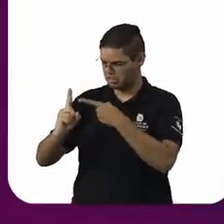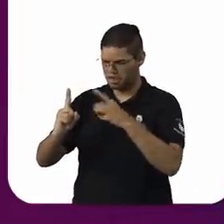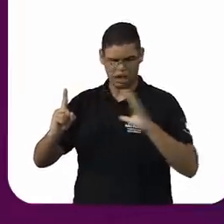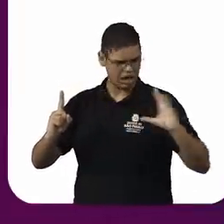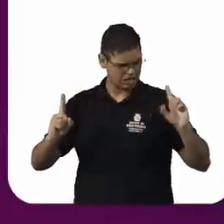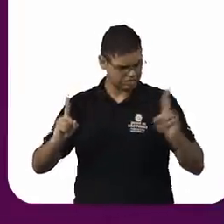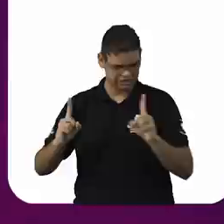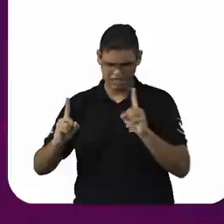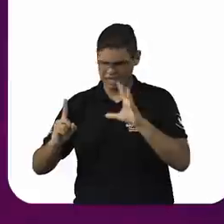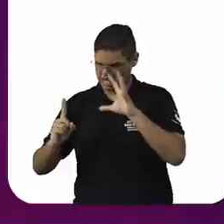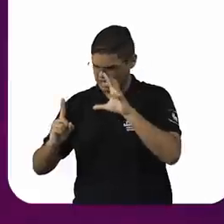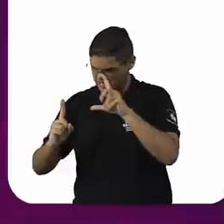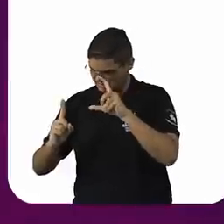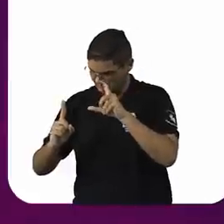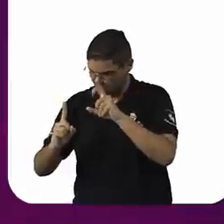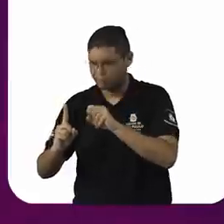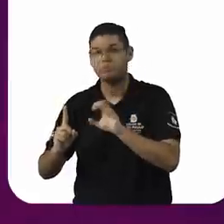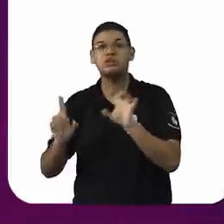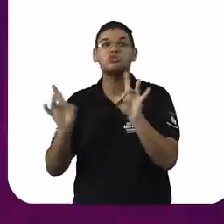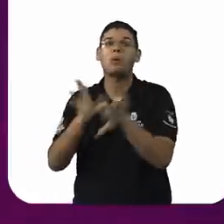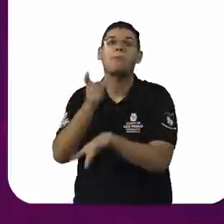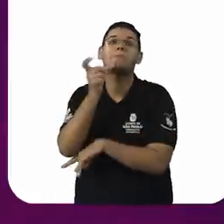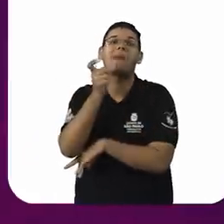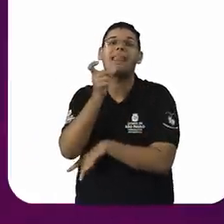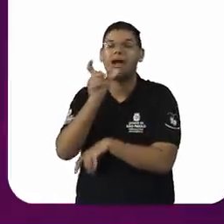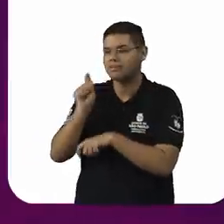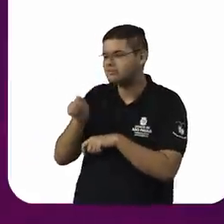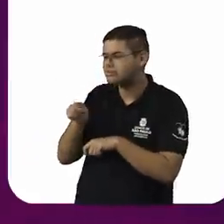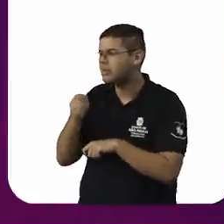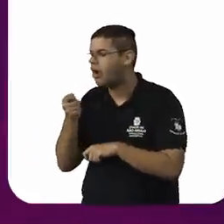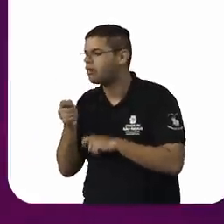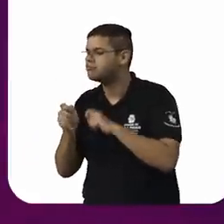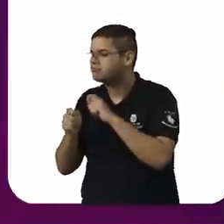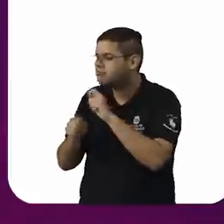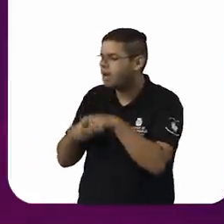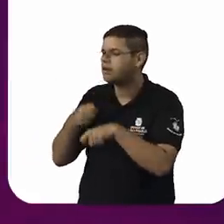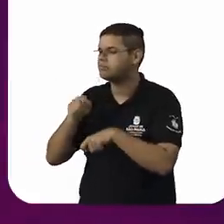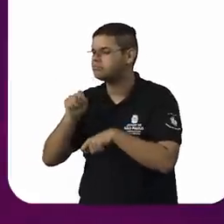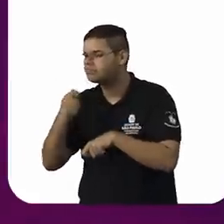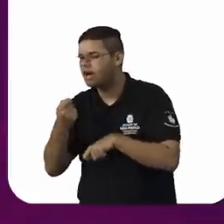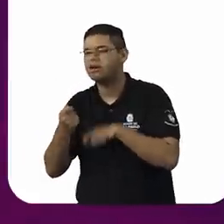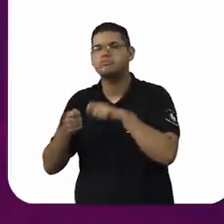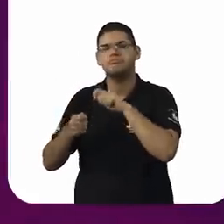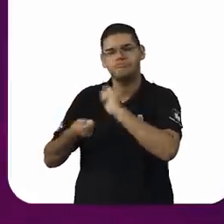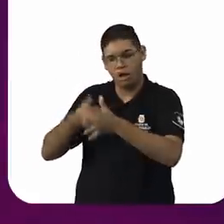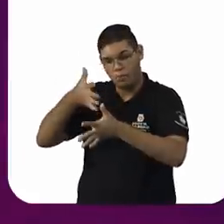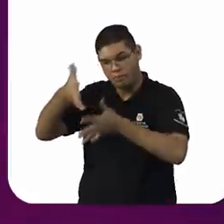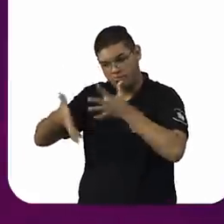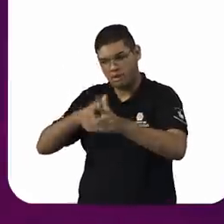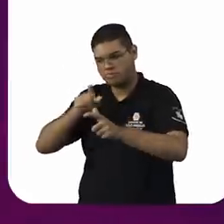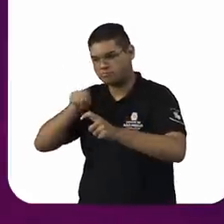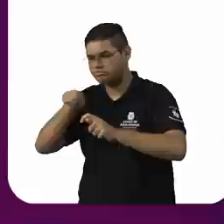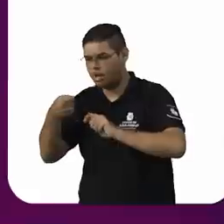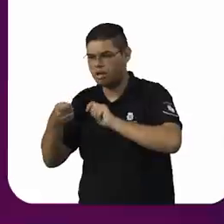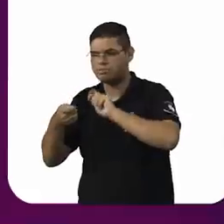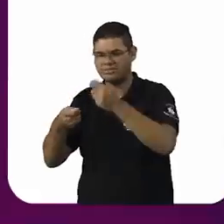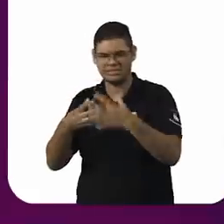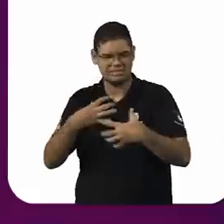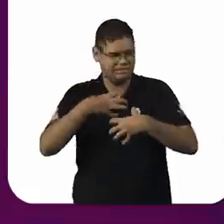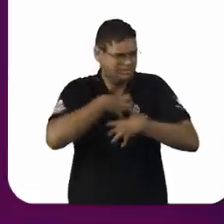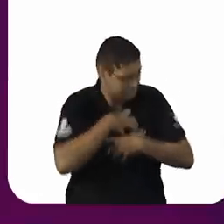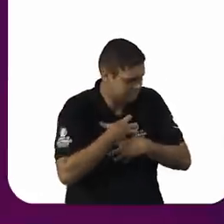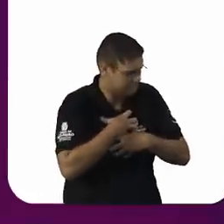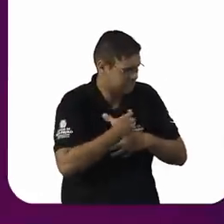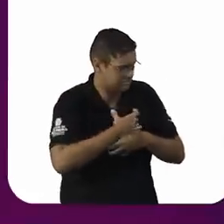só por um xingamento, pode ser... Porque nós precisamos entender, nós estamos num tempo de muita confusão semântica